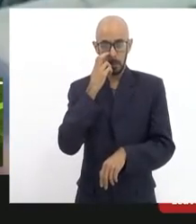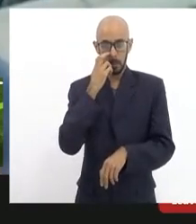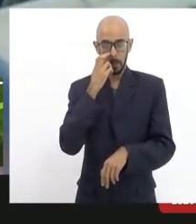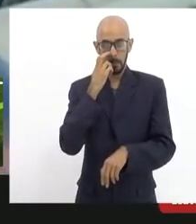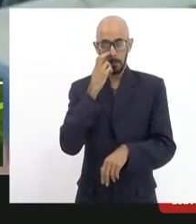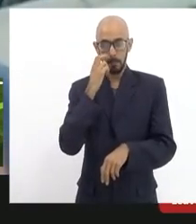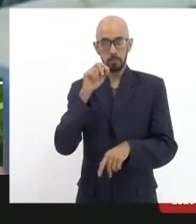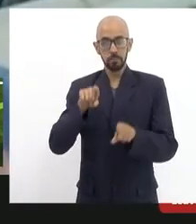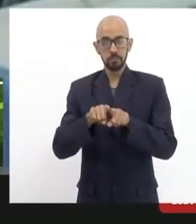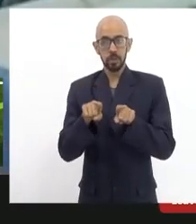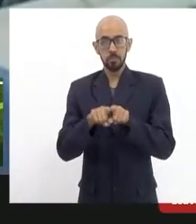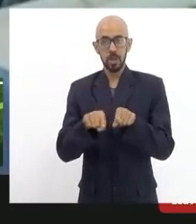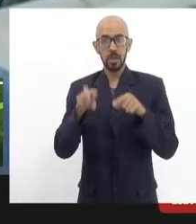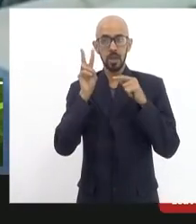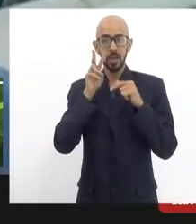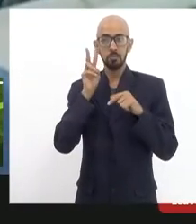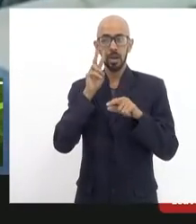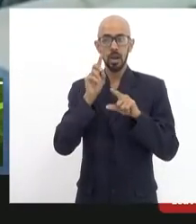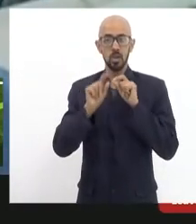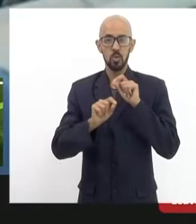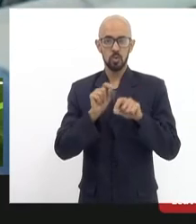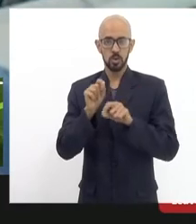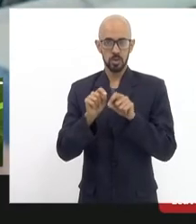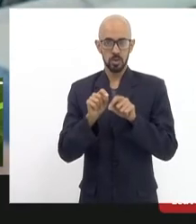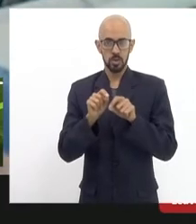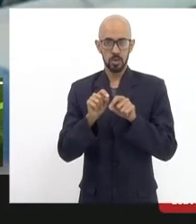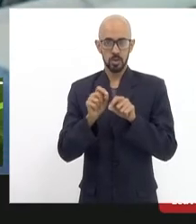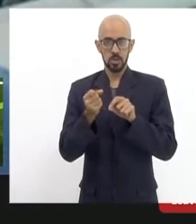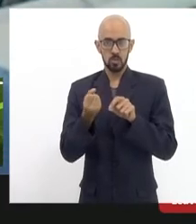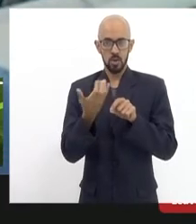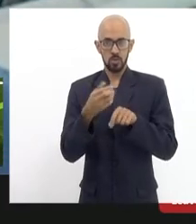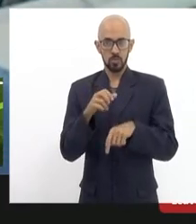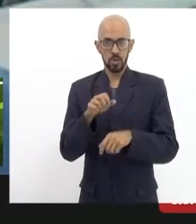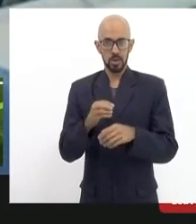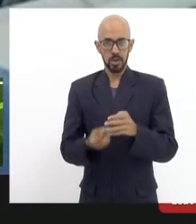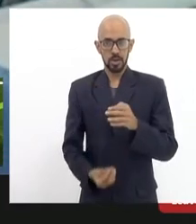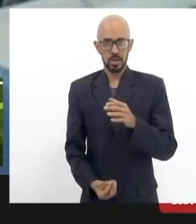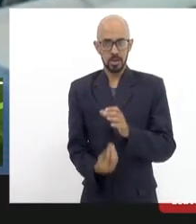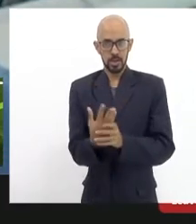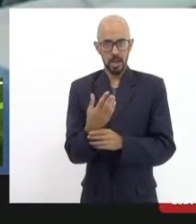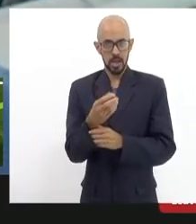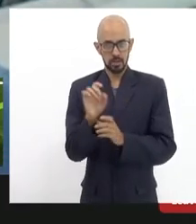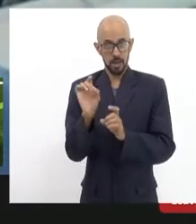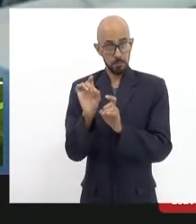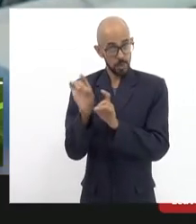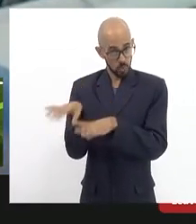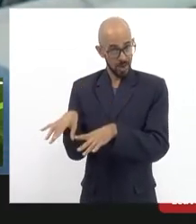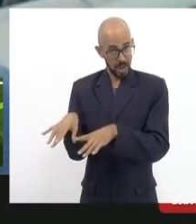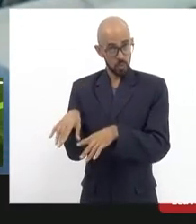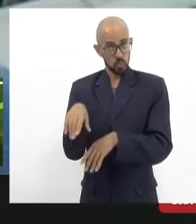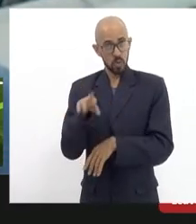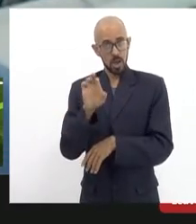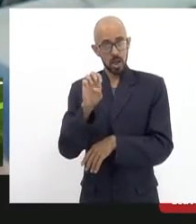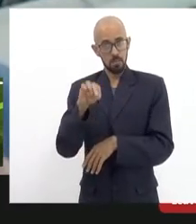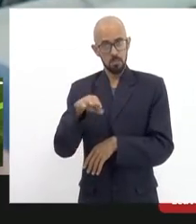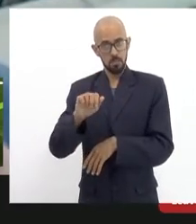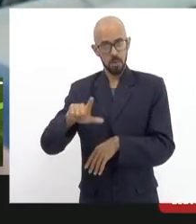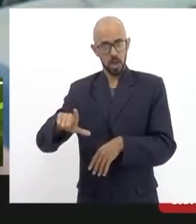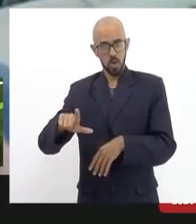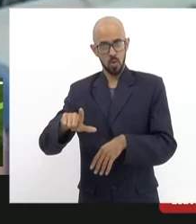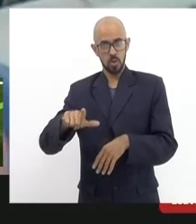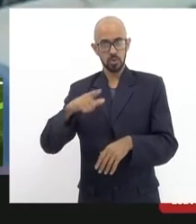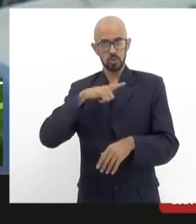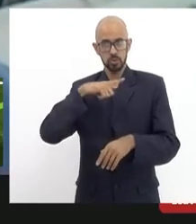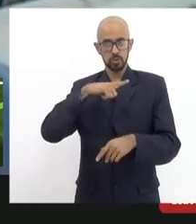lembrando que desde que esse ramal foi abandonado nós temos